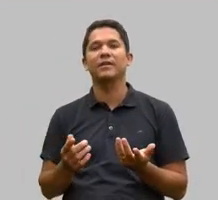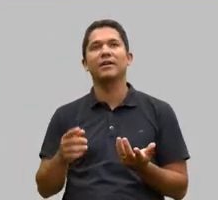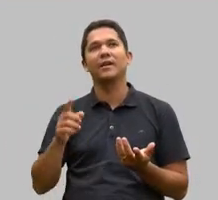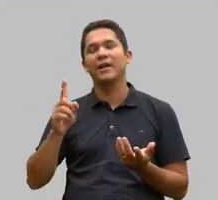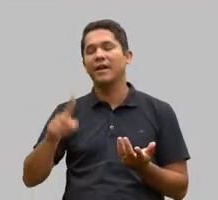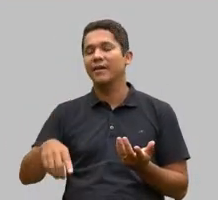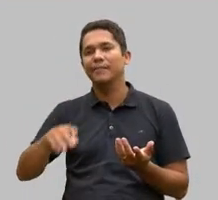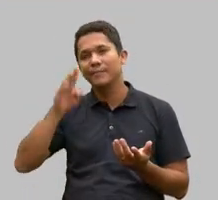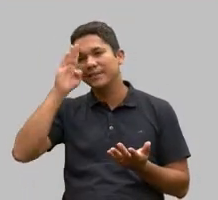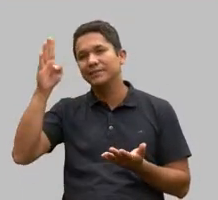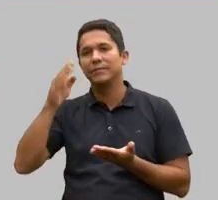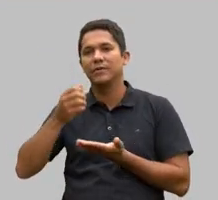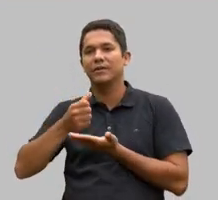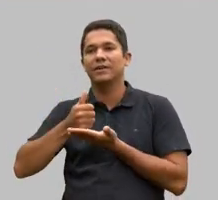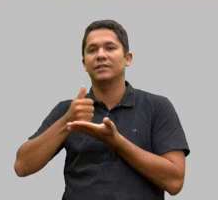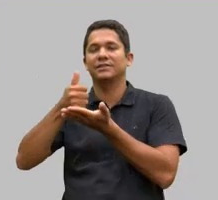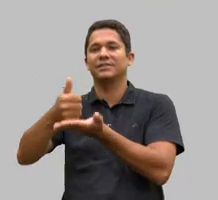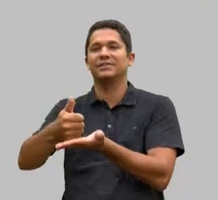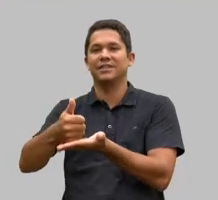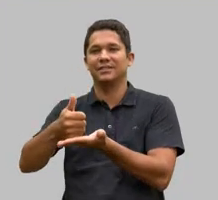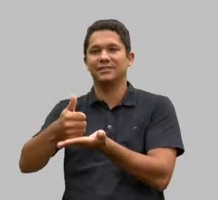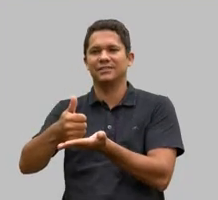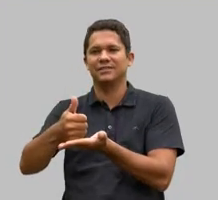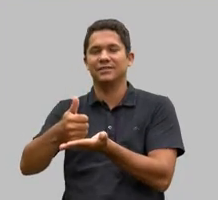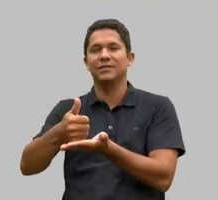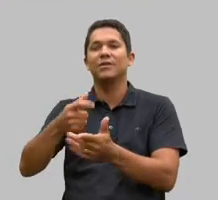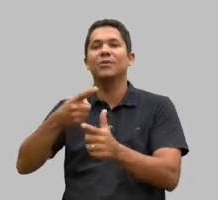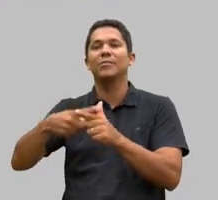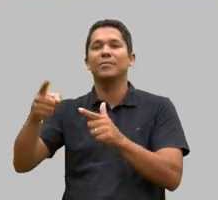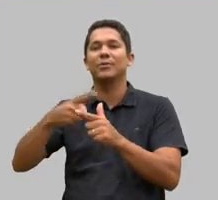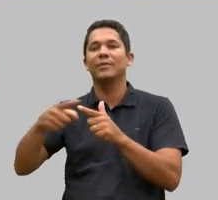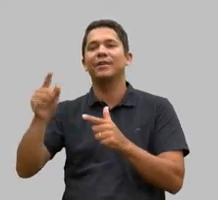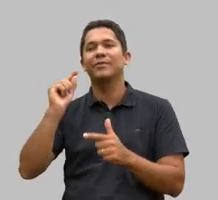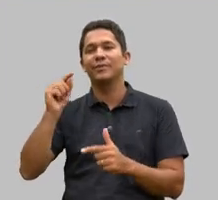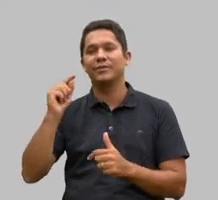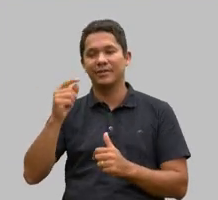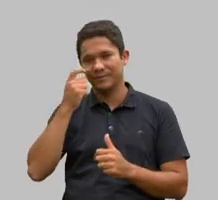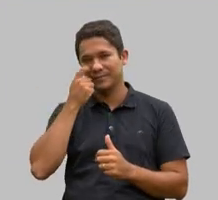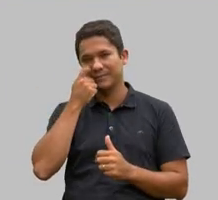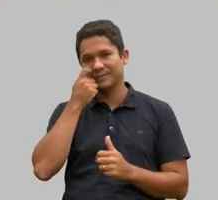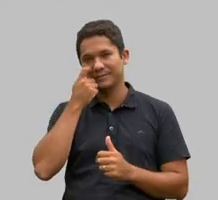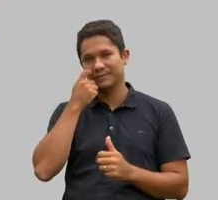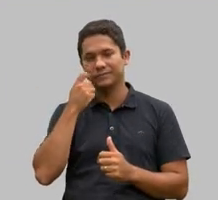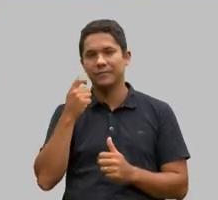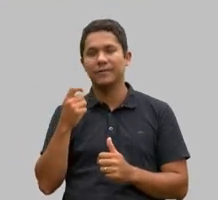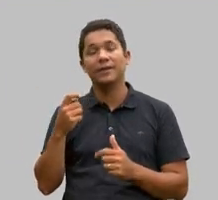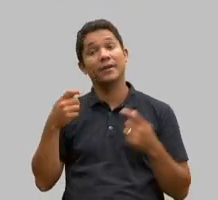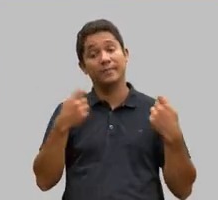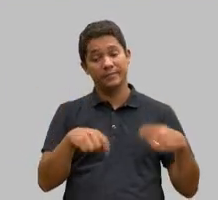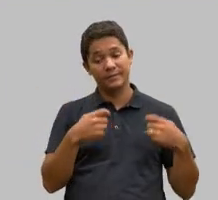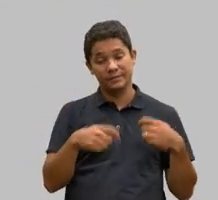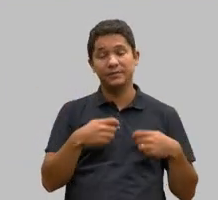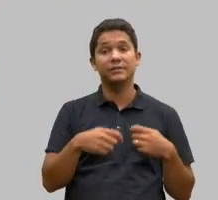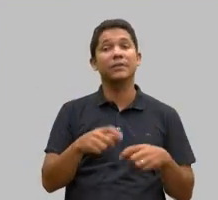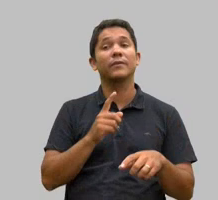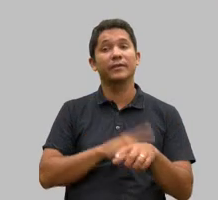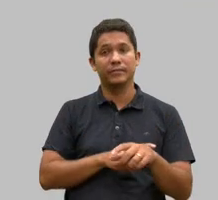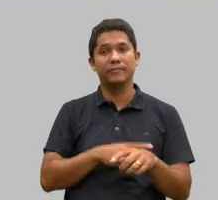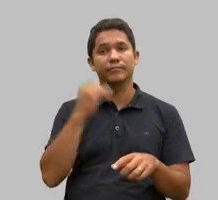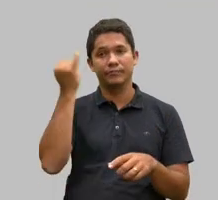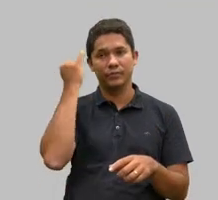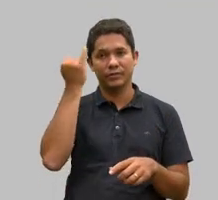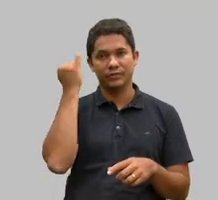E qual é o único problema do assistencialismo que é uma coisa importante, necessária e, num primeiro momento, precisa ser feita?